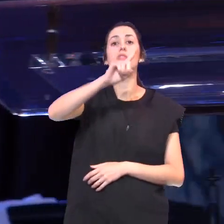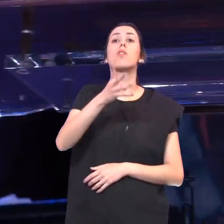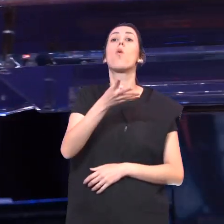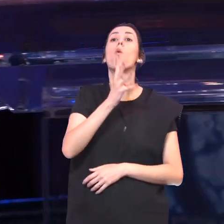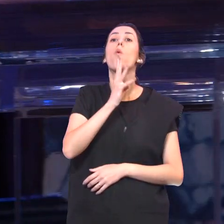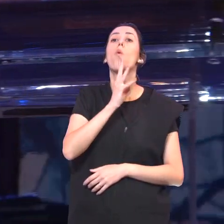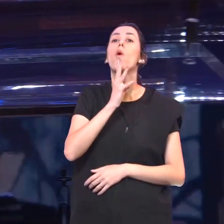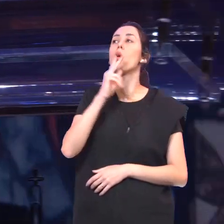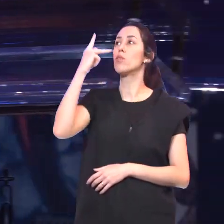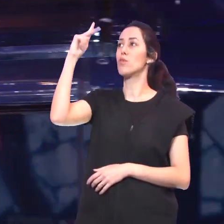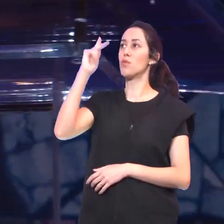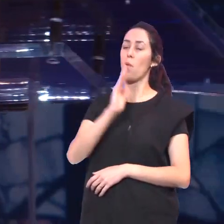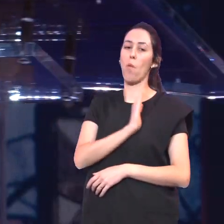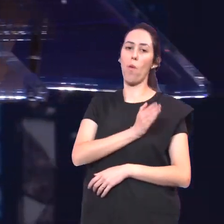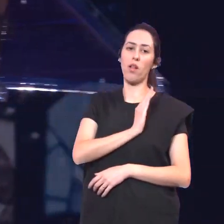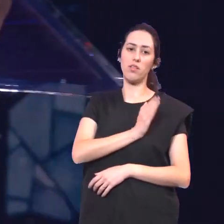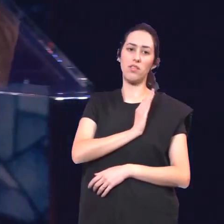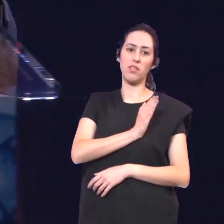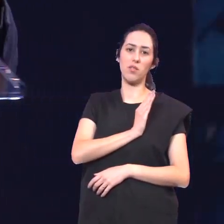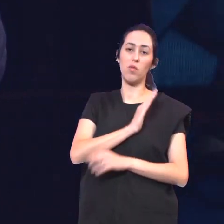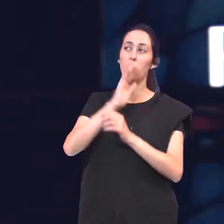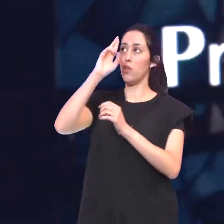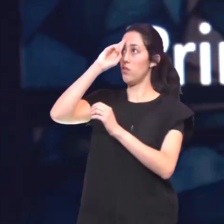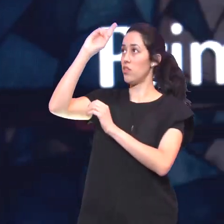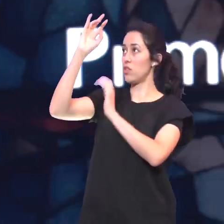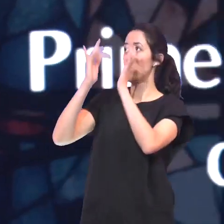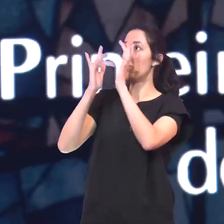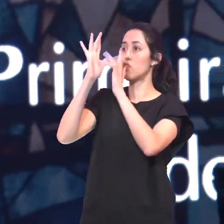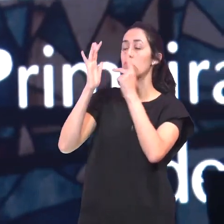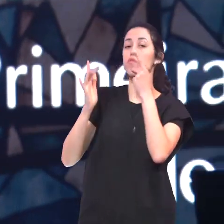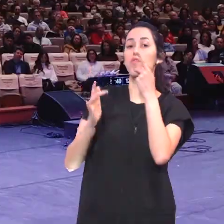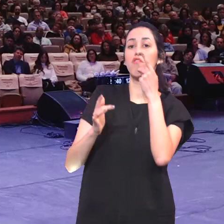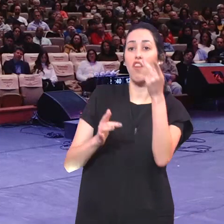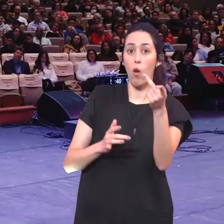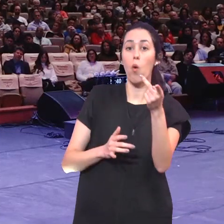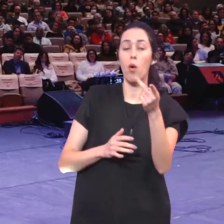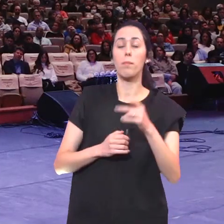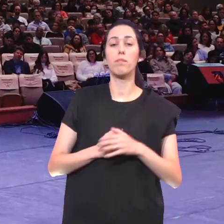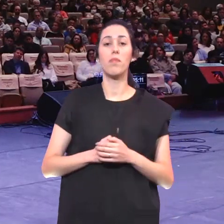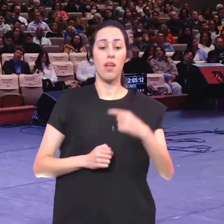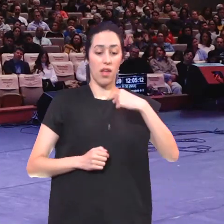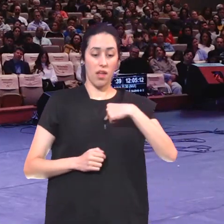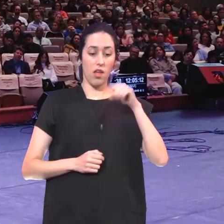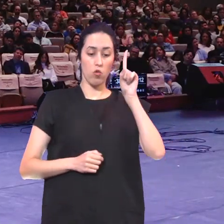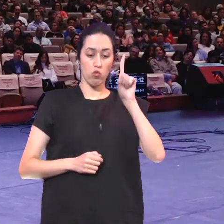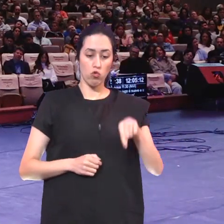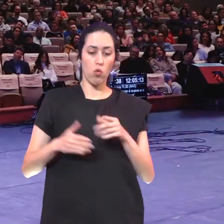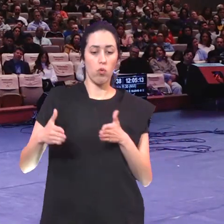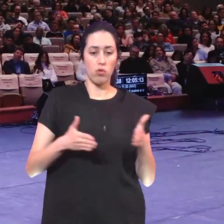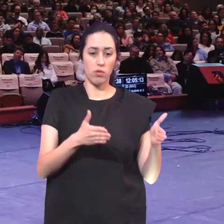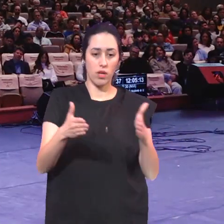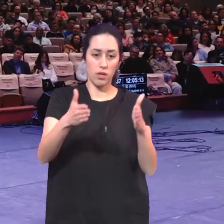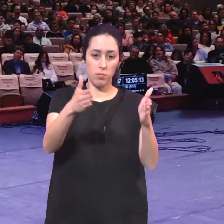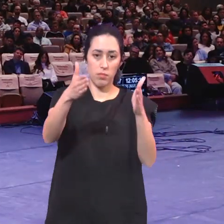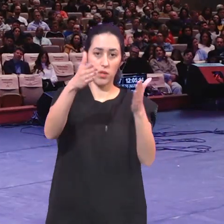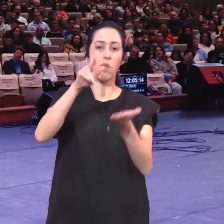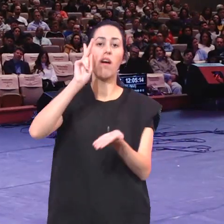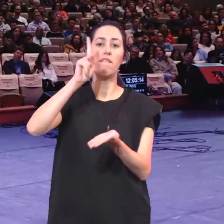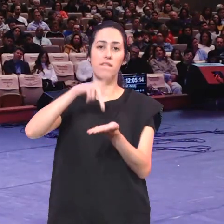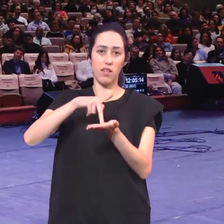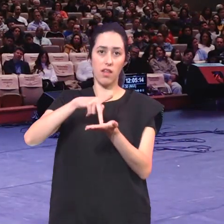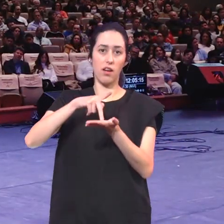dele O Senhor Jesus Disse Eu sou O caminho A verdade